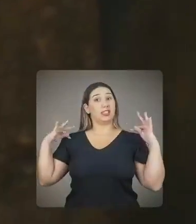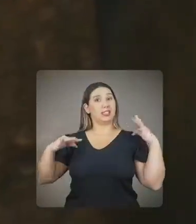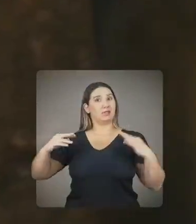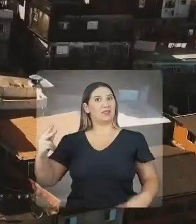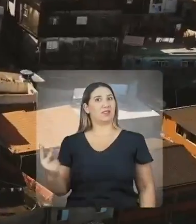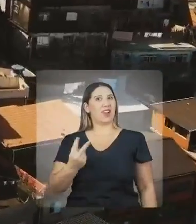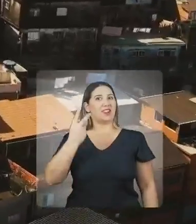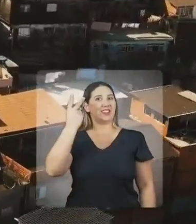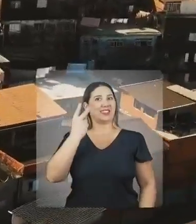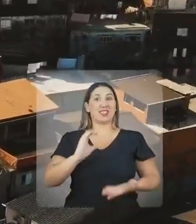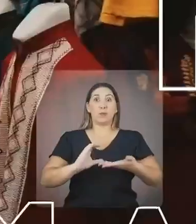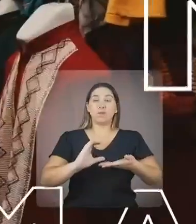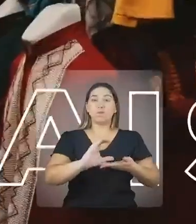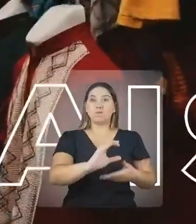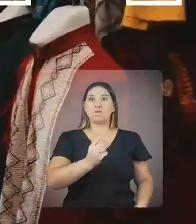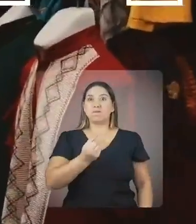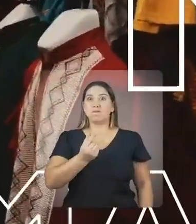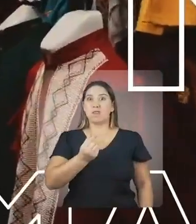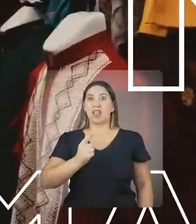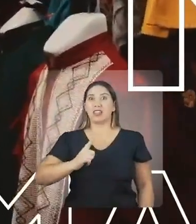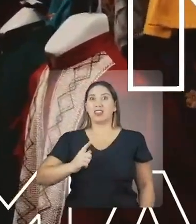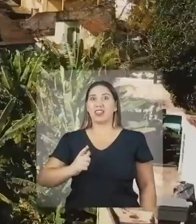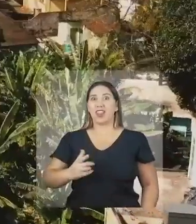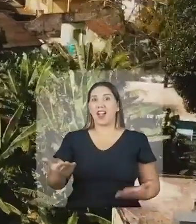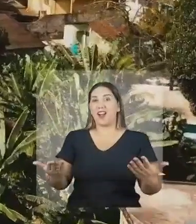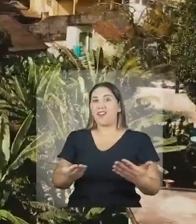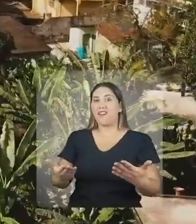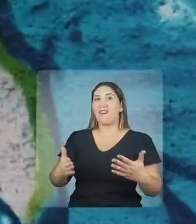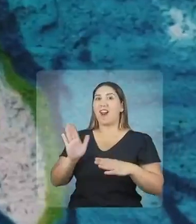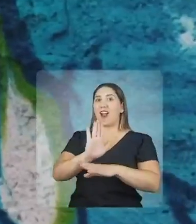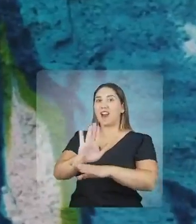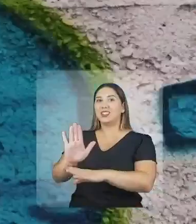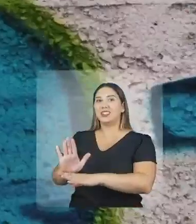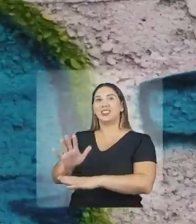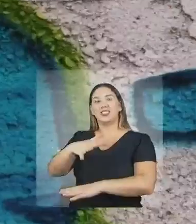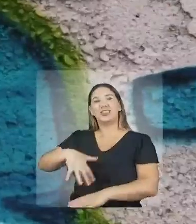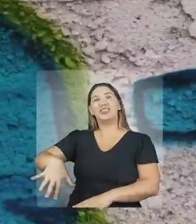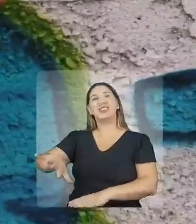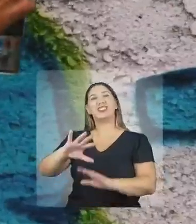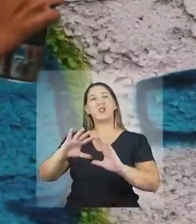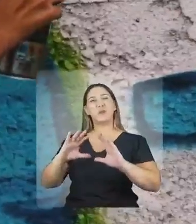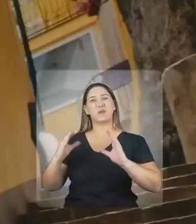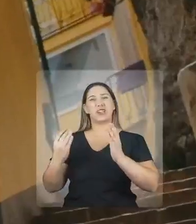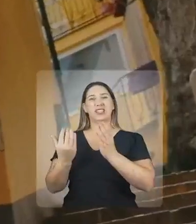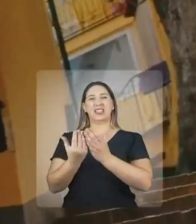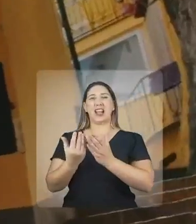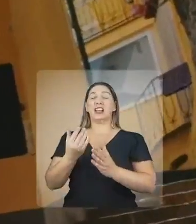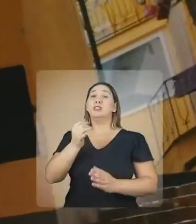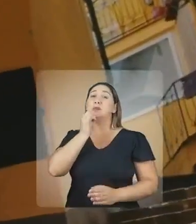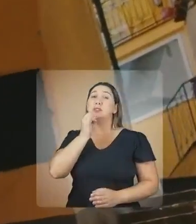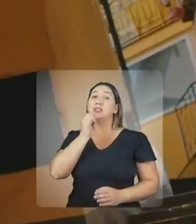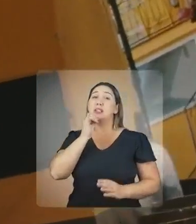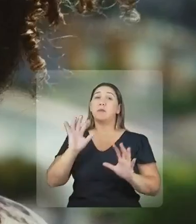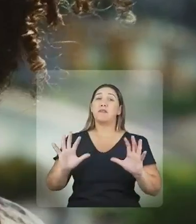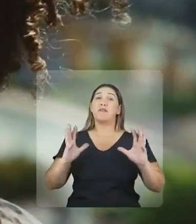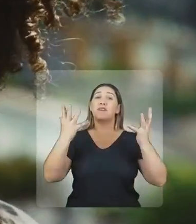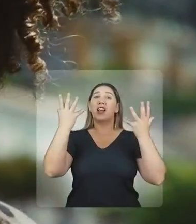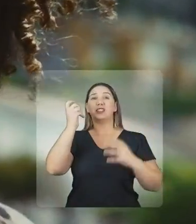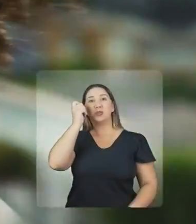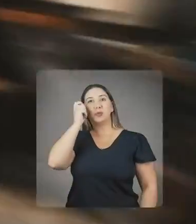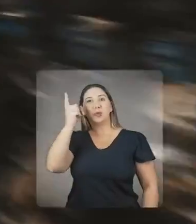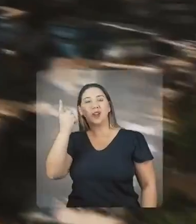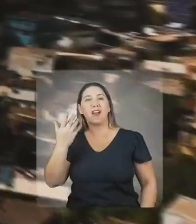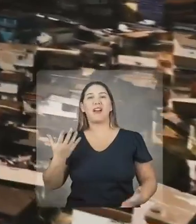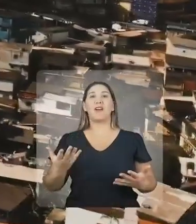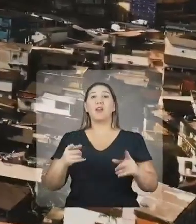na cidade, investindo no setor para gerar mais renda à comunidade. Valorizando a tradição dos morros, as festas culturais e o